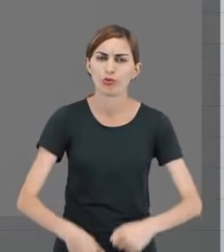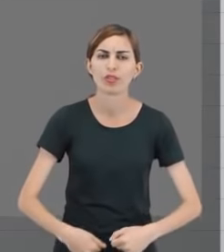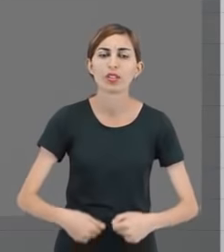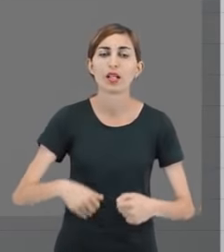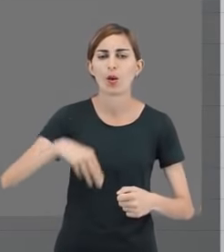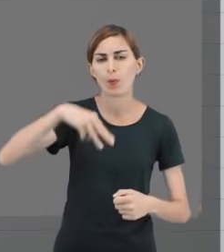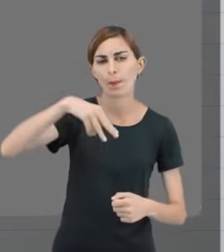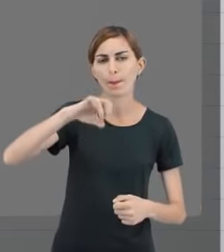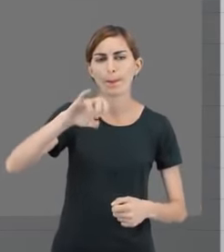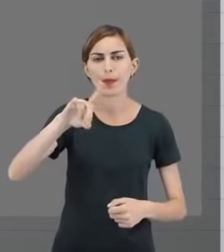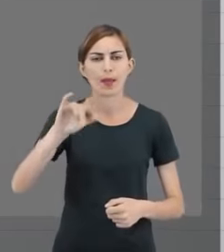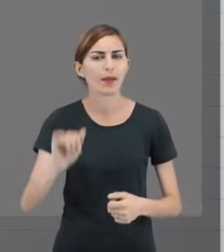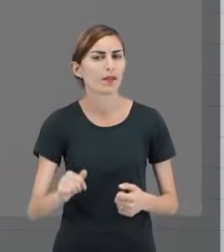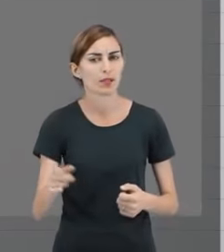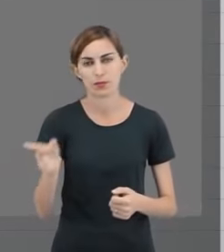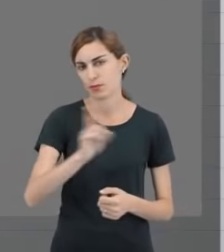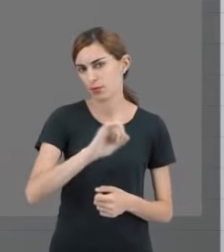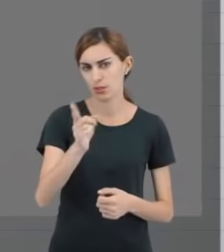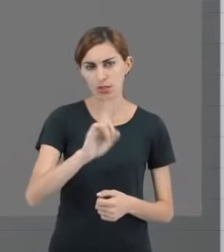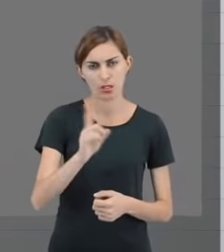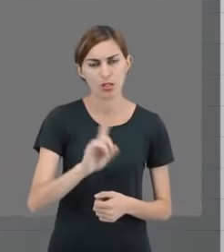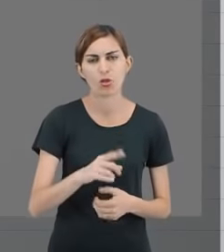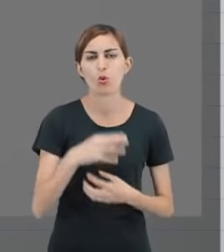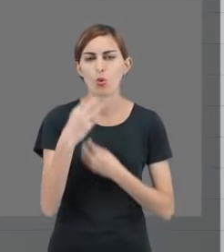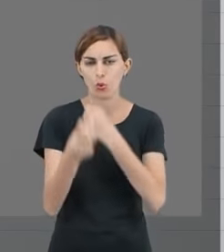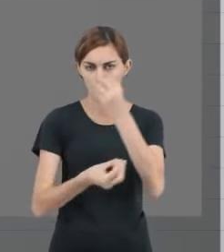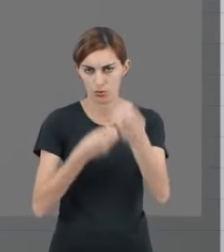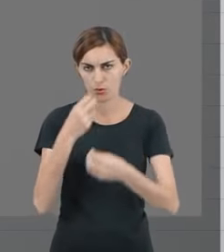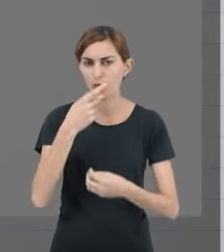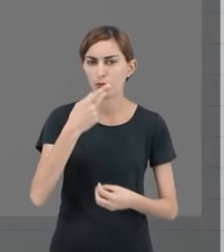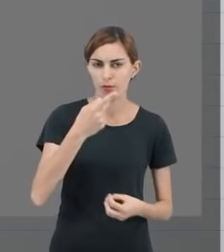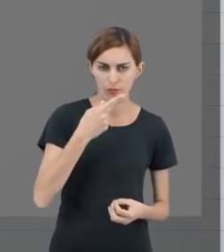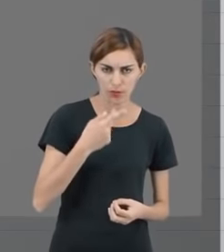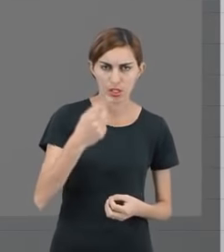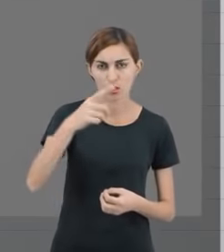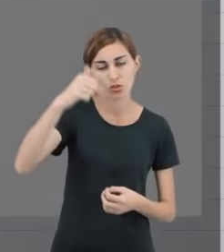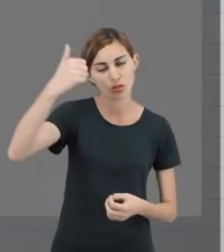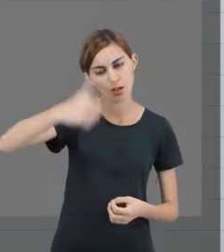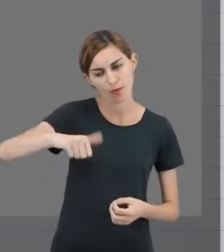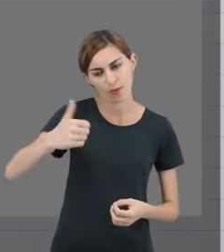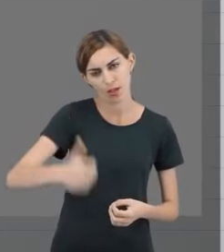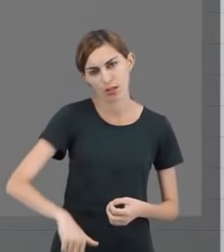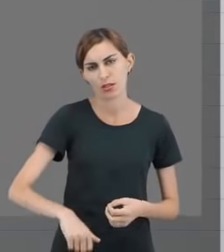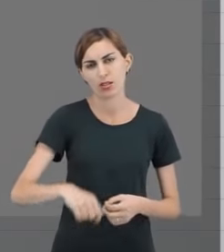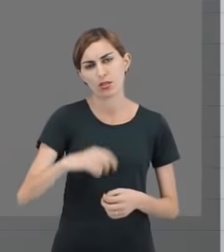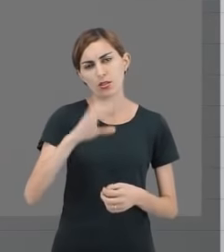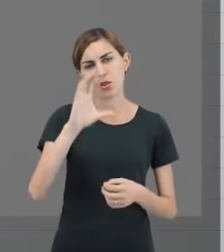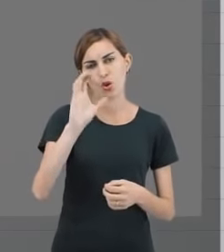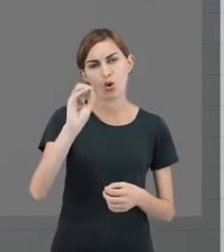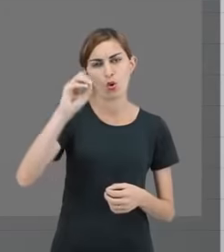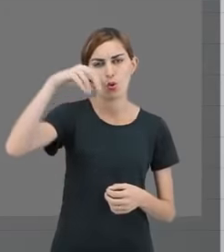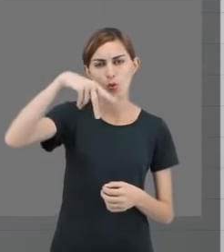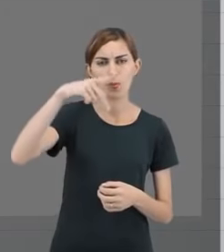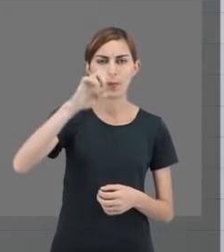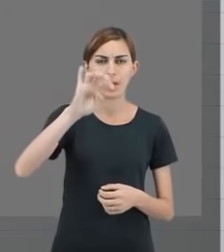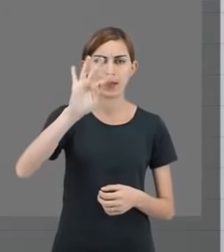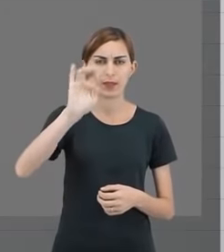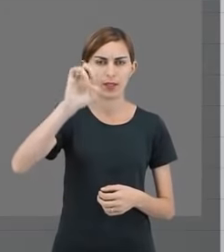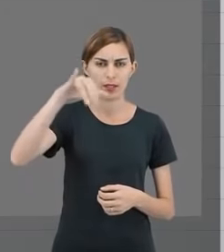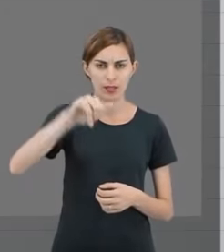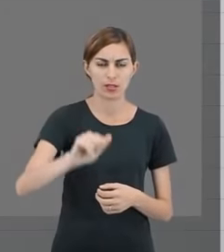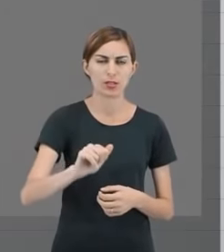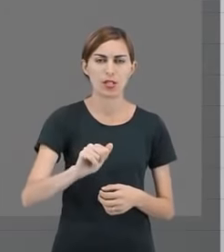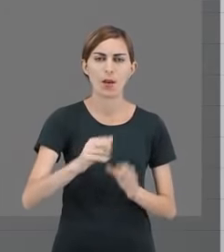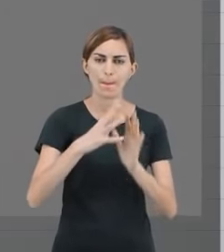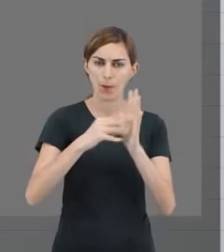média da disciplina? Não. Como eu lhe falei, a gente avalia aqui por competência. No módulo, nós temos